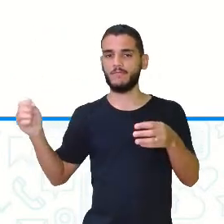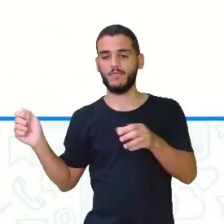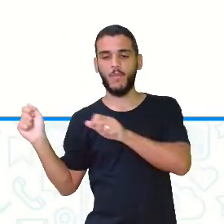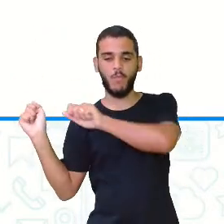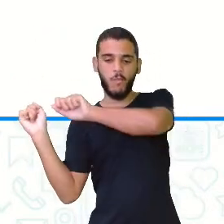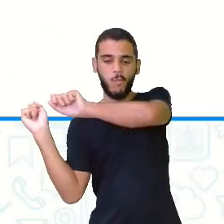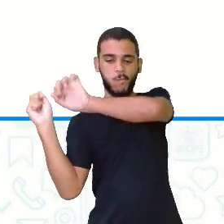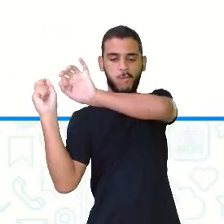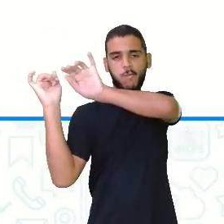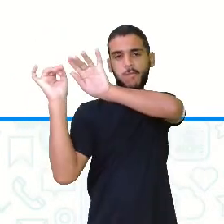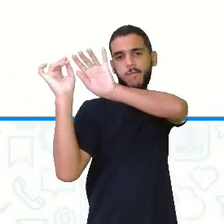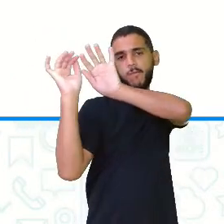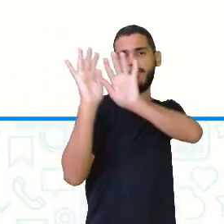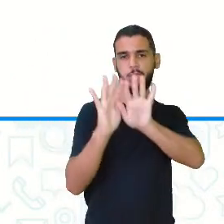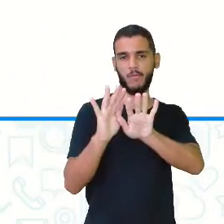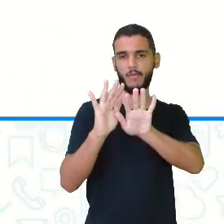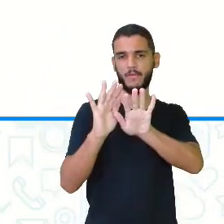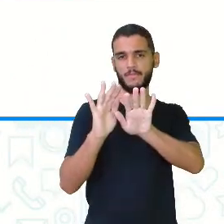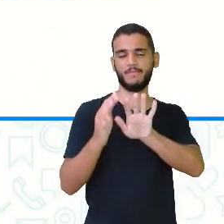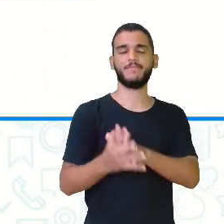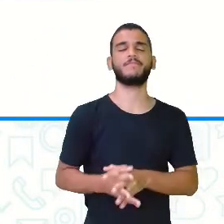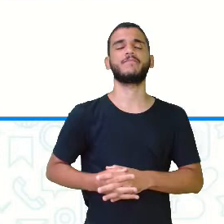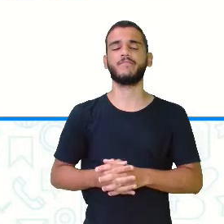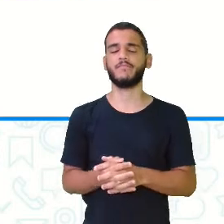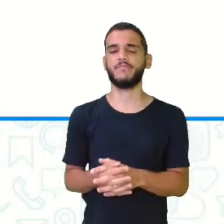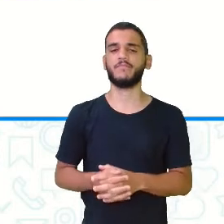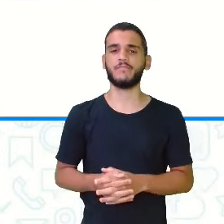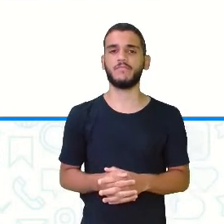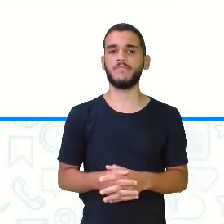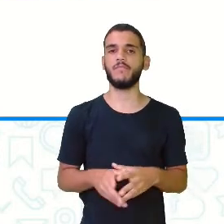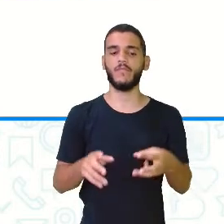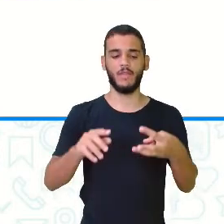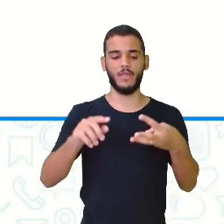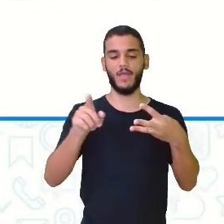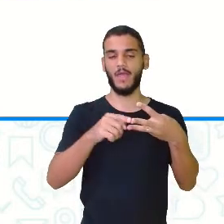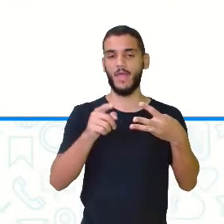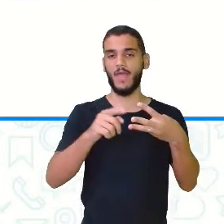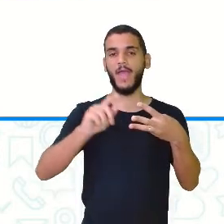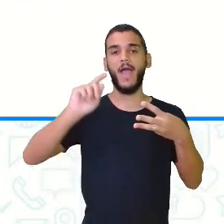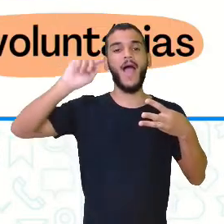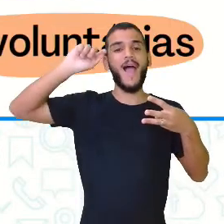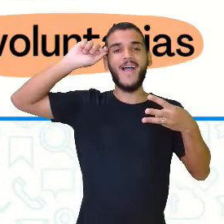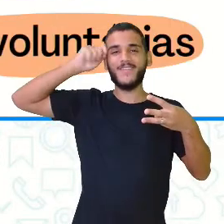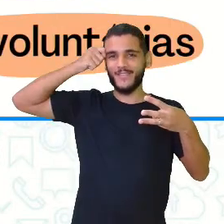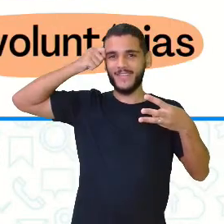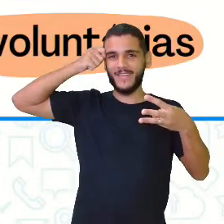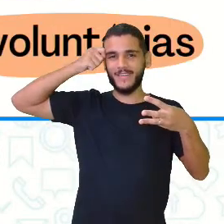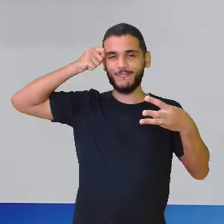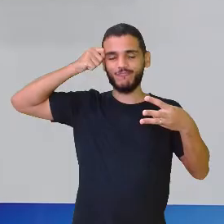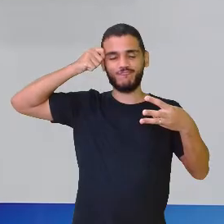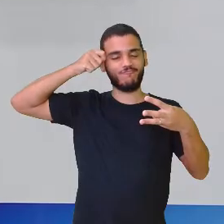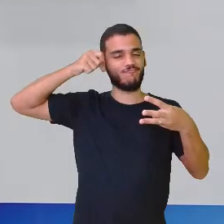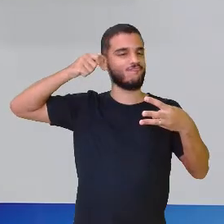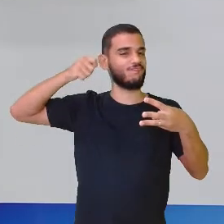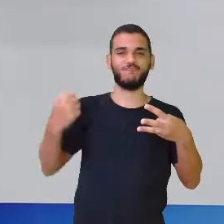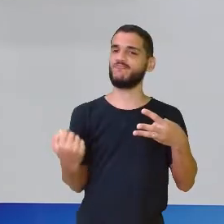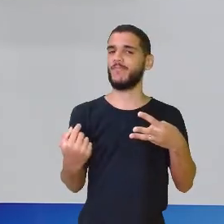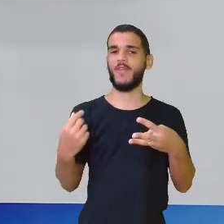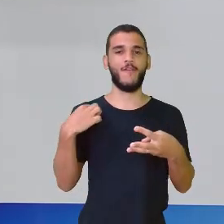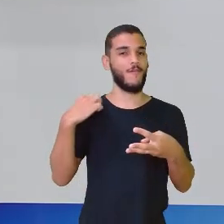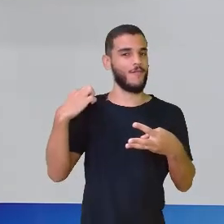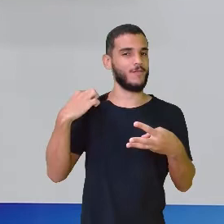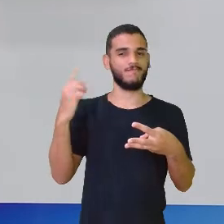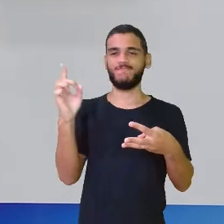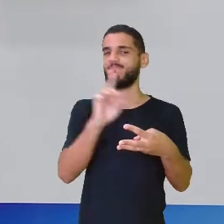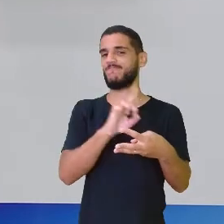porque eles quiseram vir para cá, em sua maioria. Já os africanos, foi o inverso. Eles vieram de uma forma involuntária. Porque